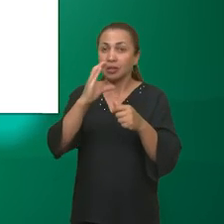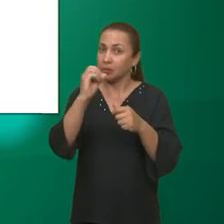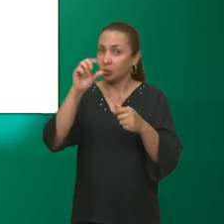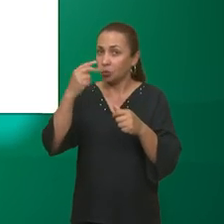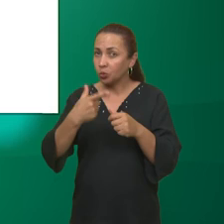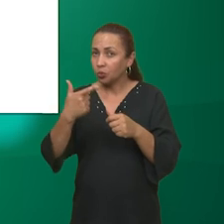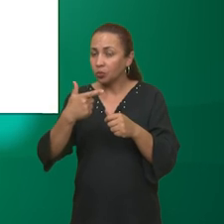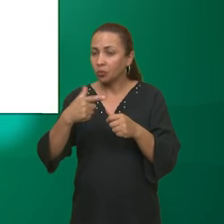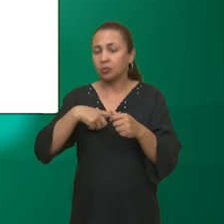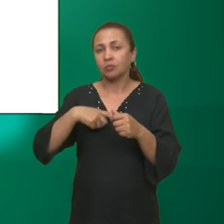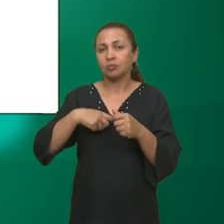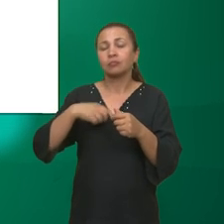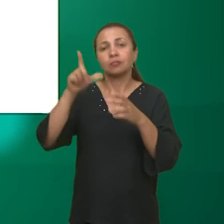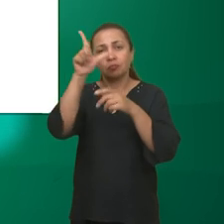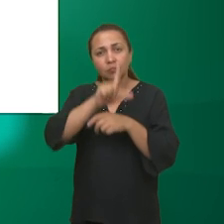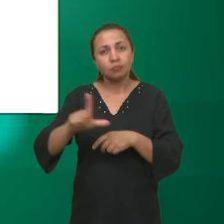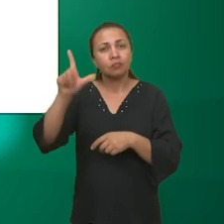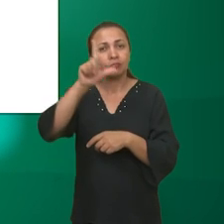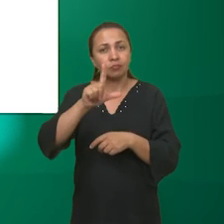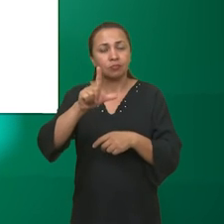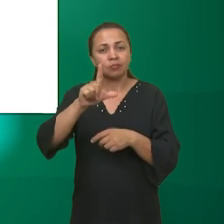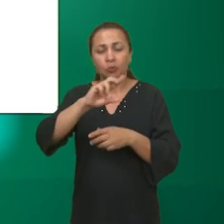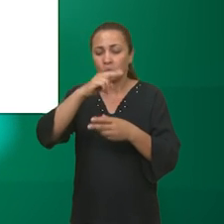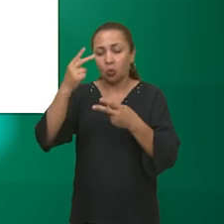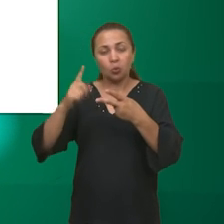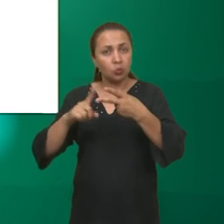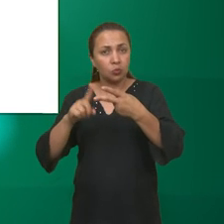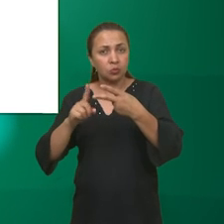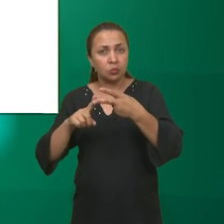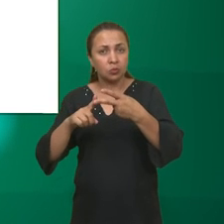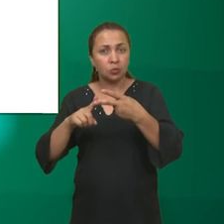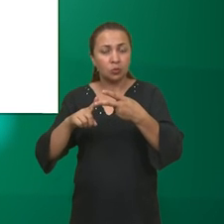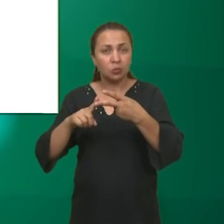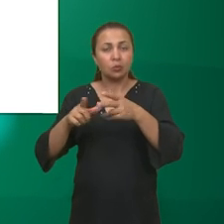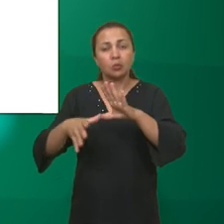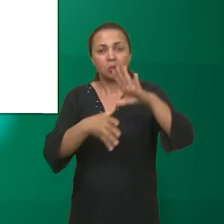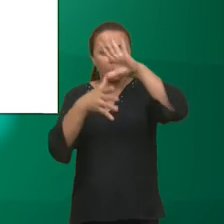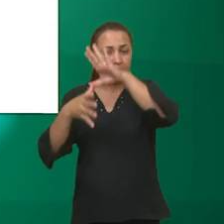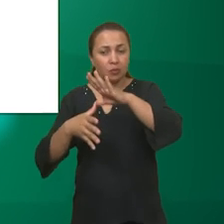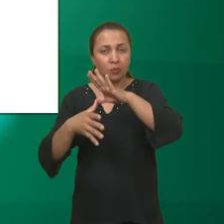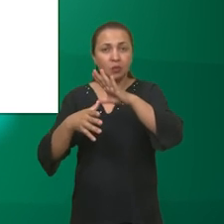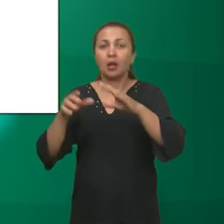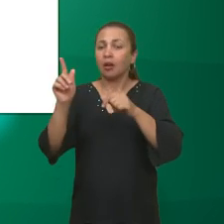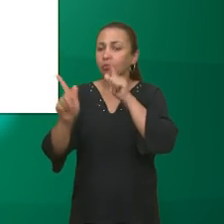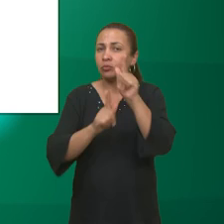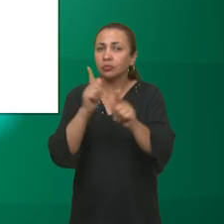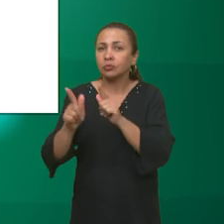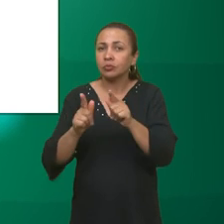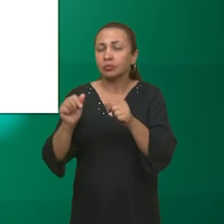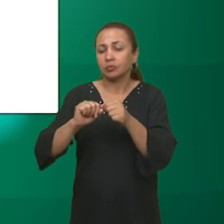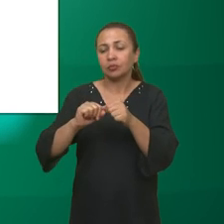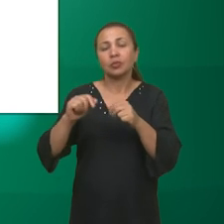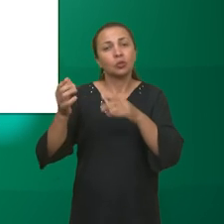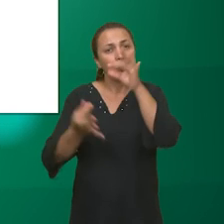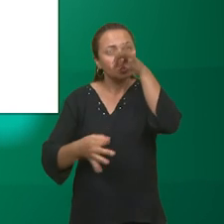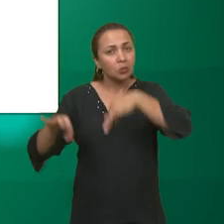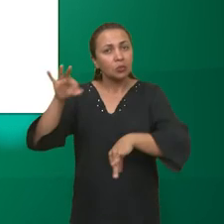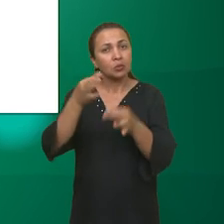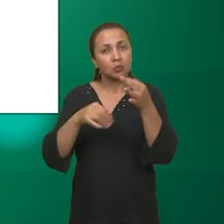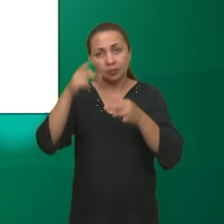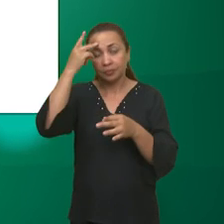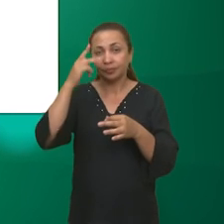que já existem em bancos de dados da literatura. E nesse segundo mapa, são estoques de carbono gerados aqui no laboratório,